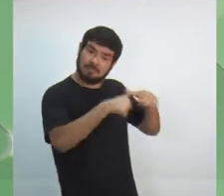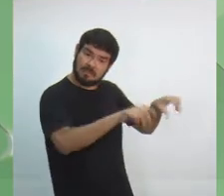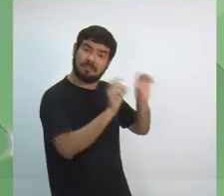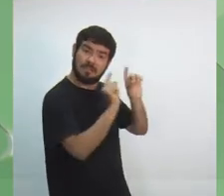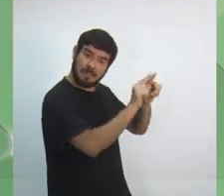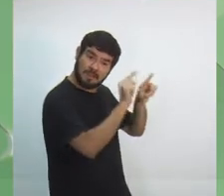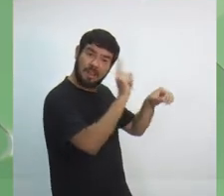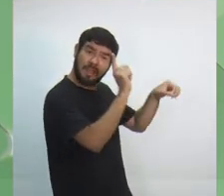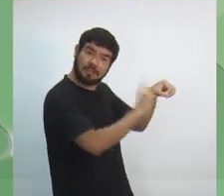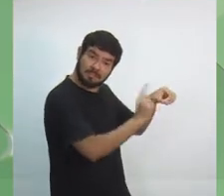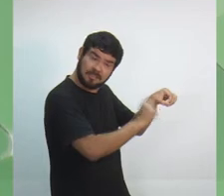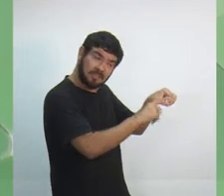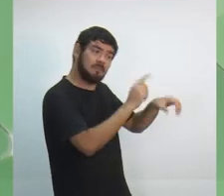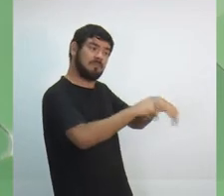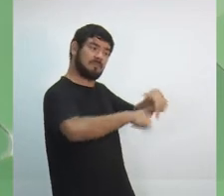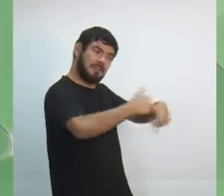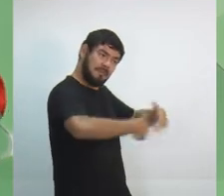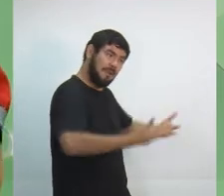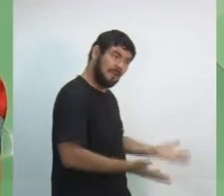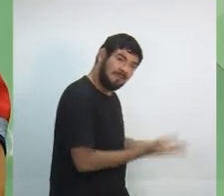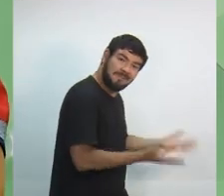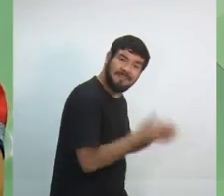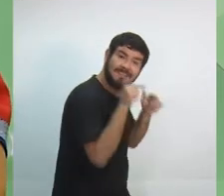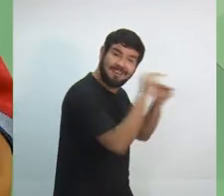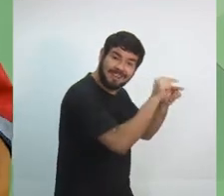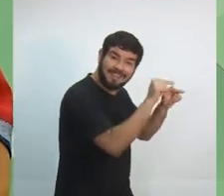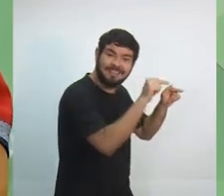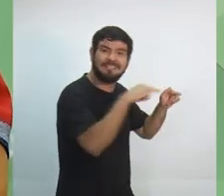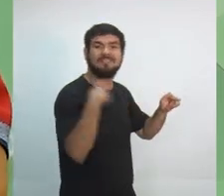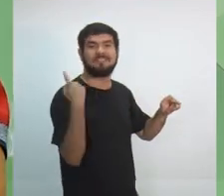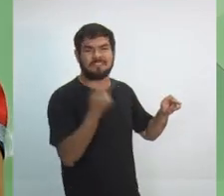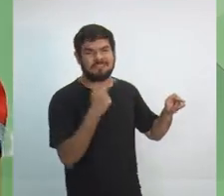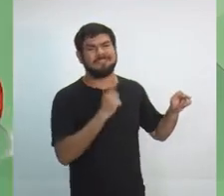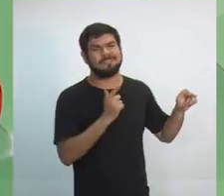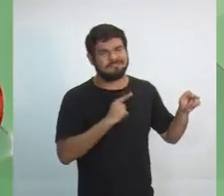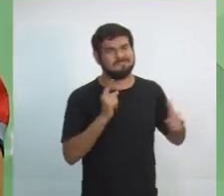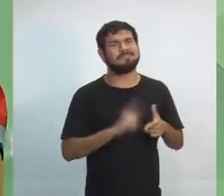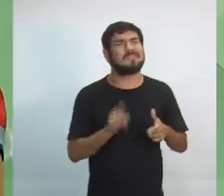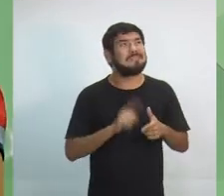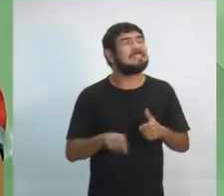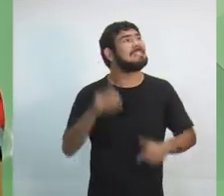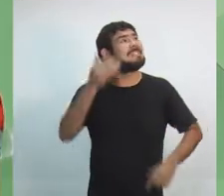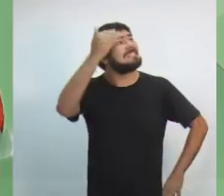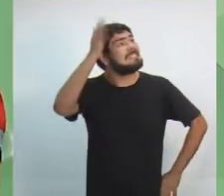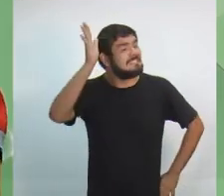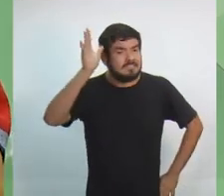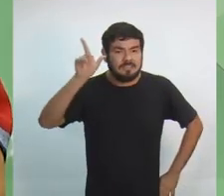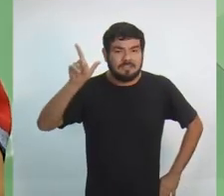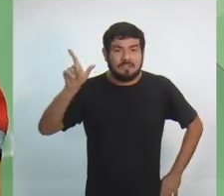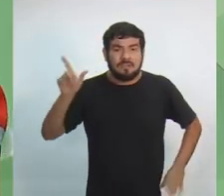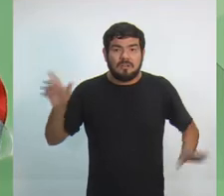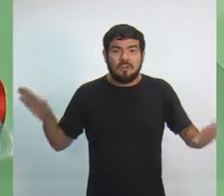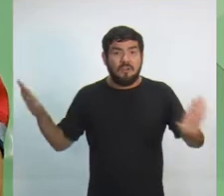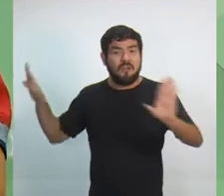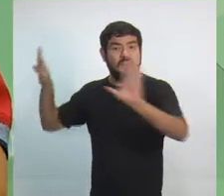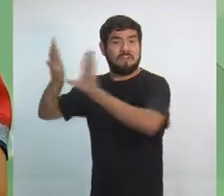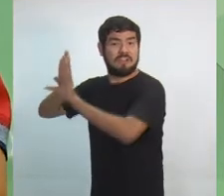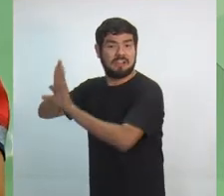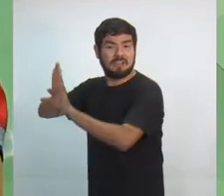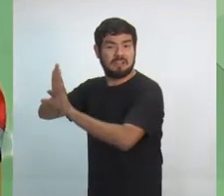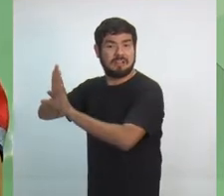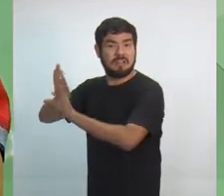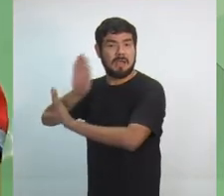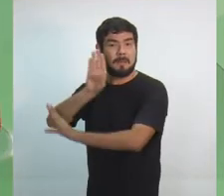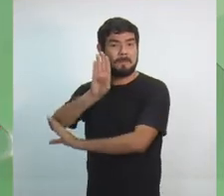geram emprego e renda lá nos municípios. Nós temos uma situação muito bem clara, que eu não sei para quem interessa, o fechamento da BR 319,